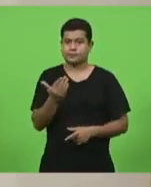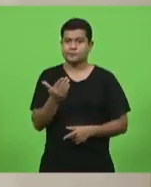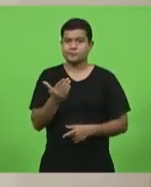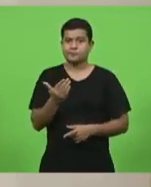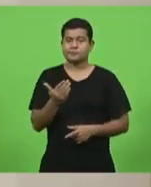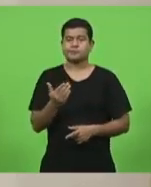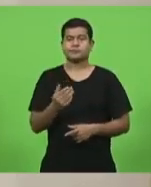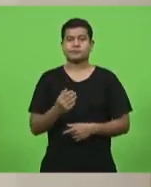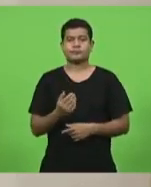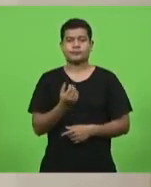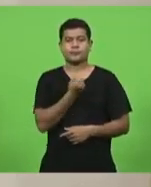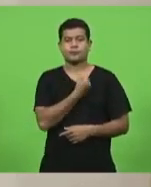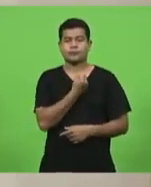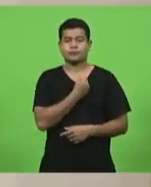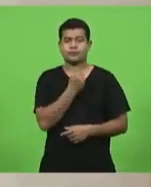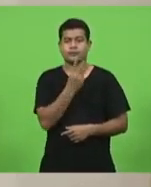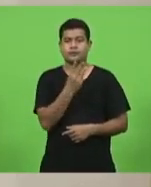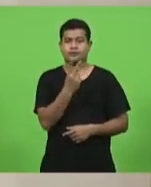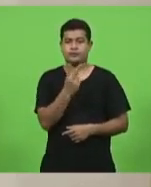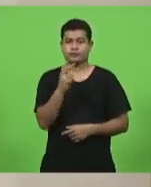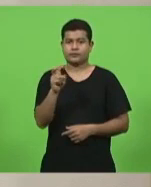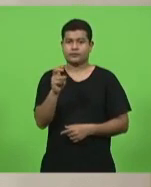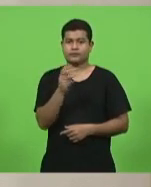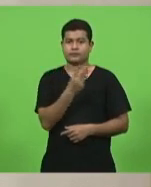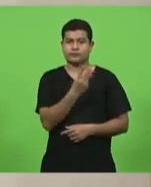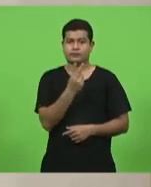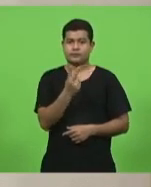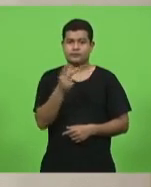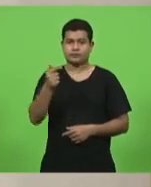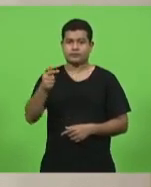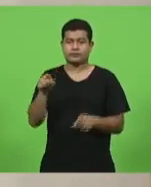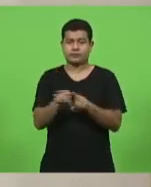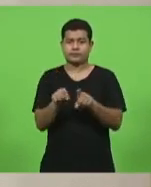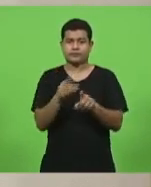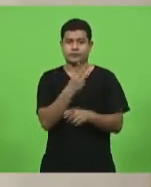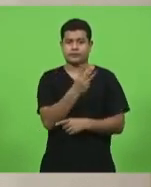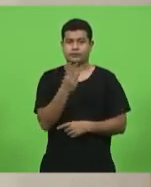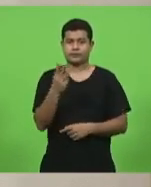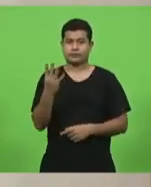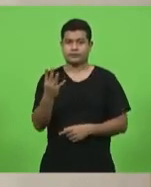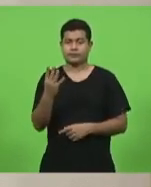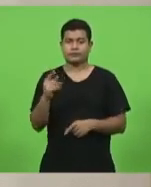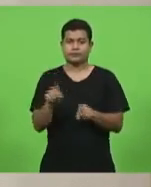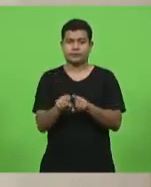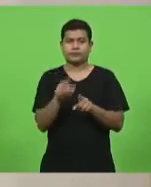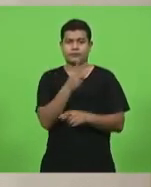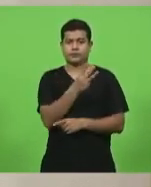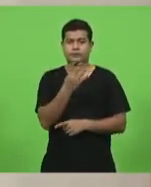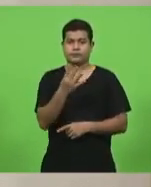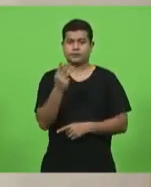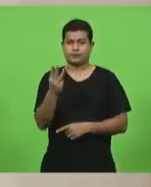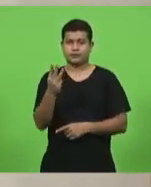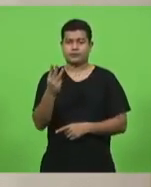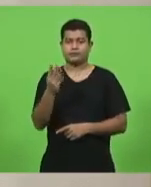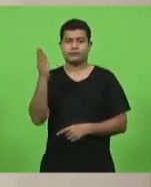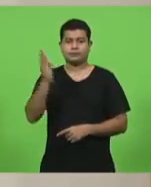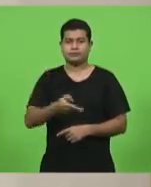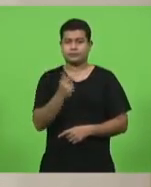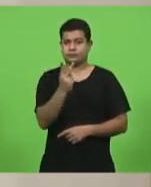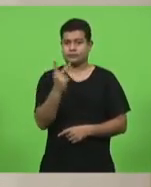325, 327, 334 e 343-2021.